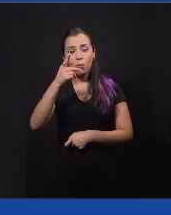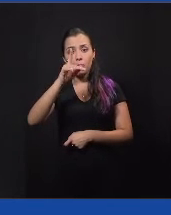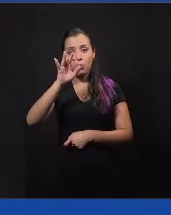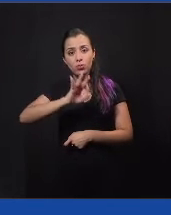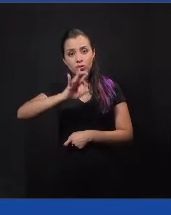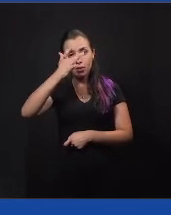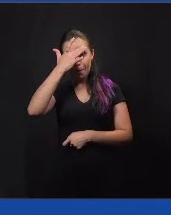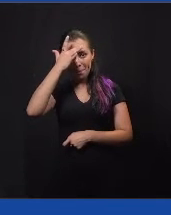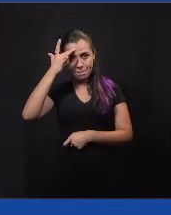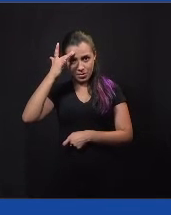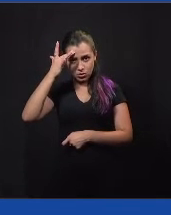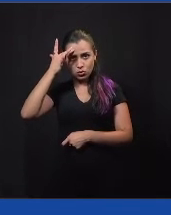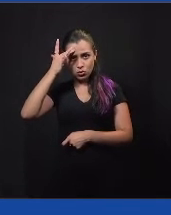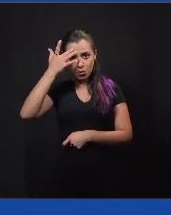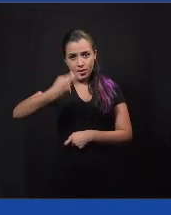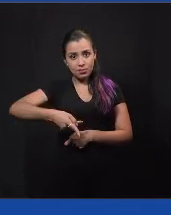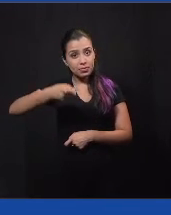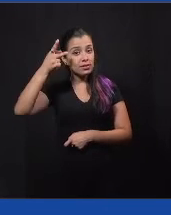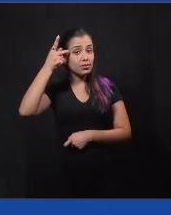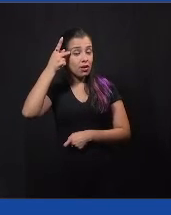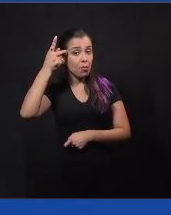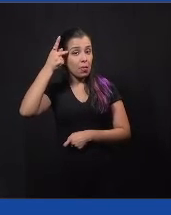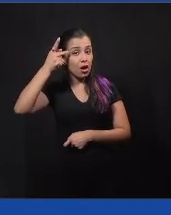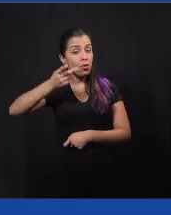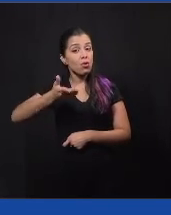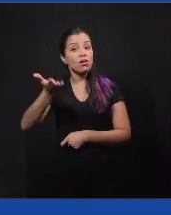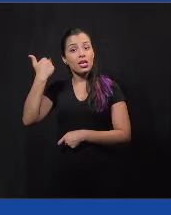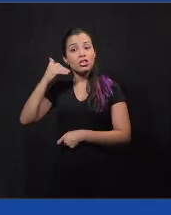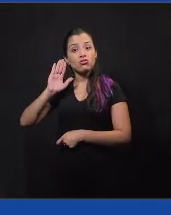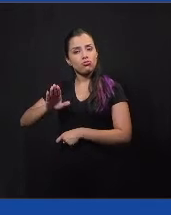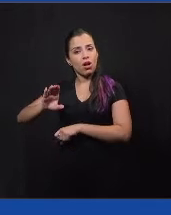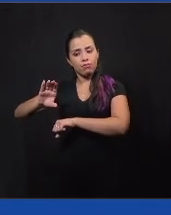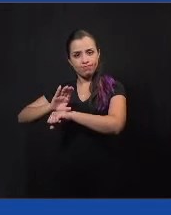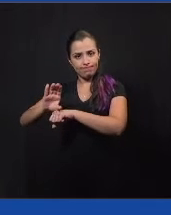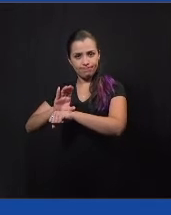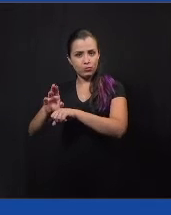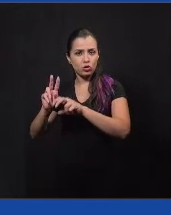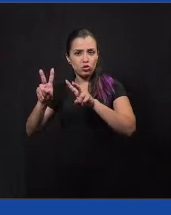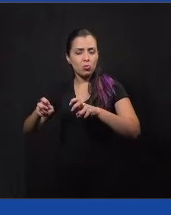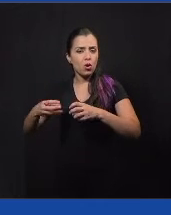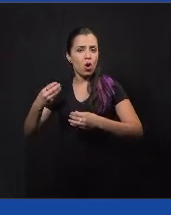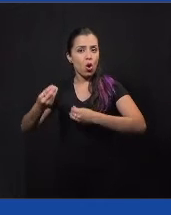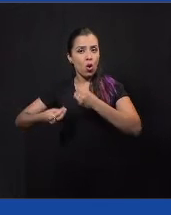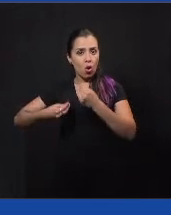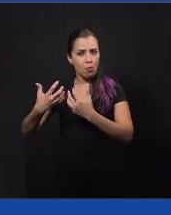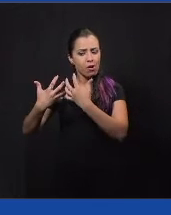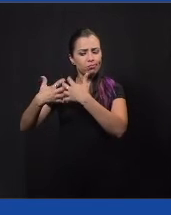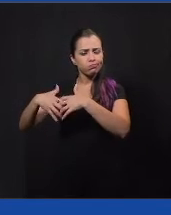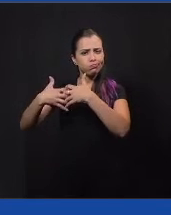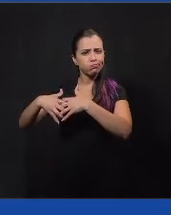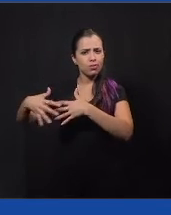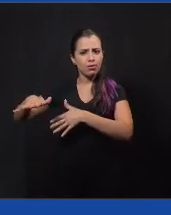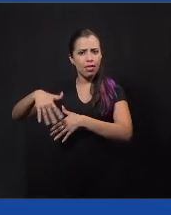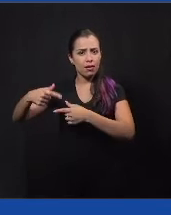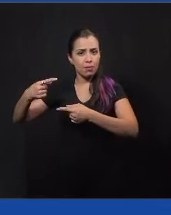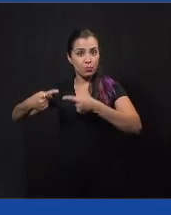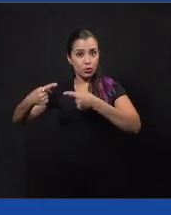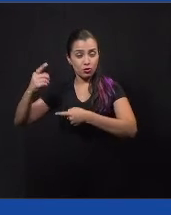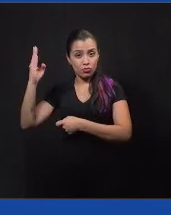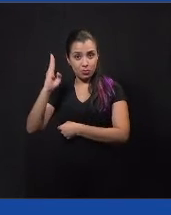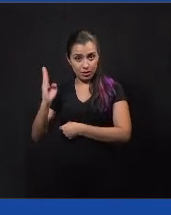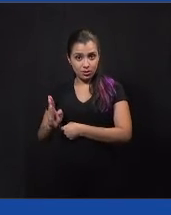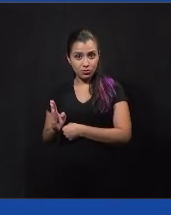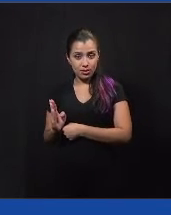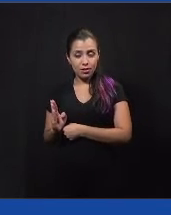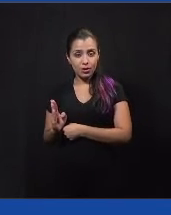no caso dos paulistanos, que já fizeram cursos sobre o funcionamento do sistema político brasileiro, assim, exatamente isso que a gente estava